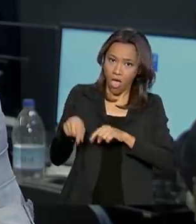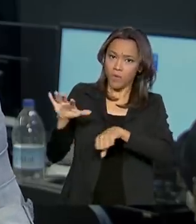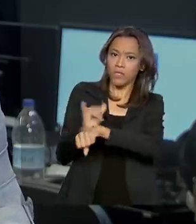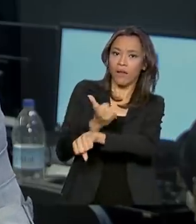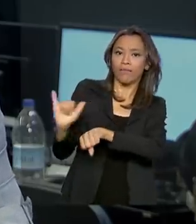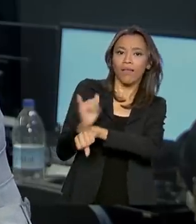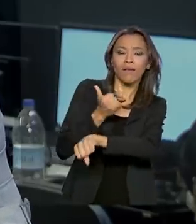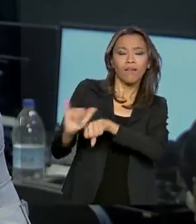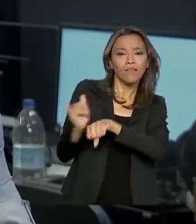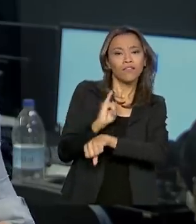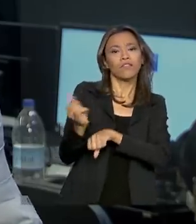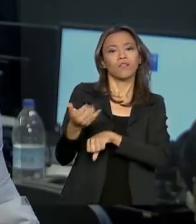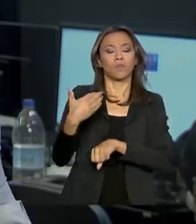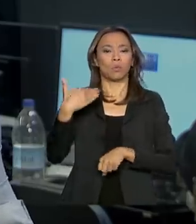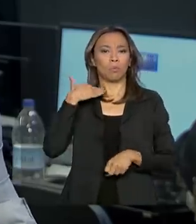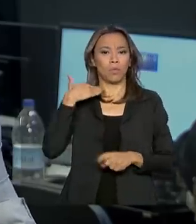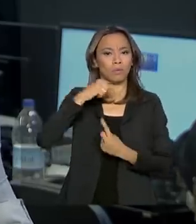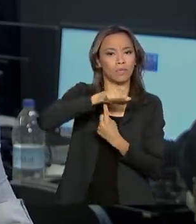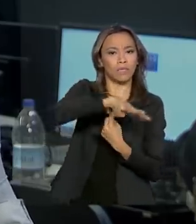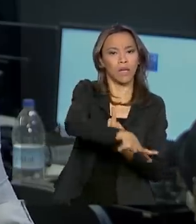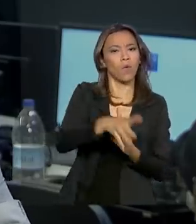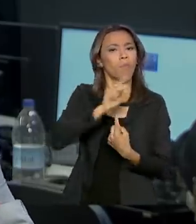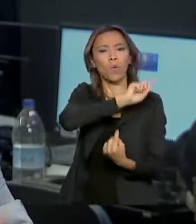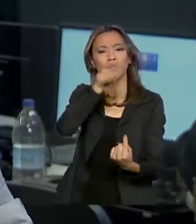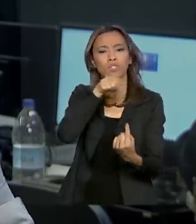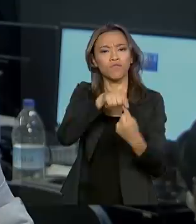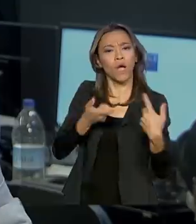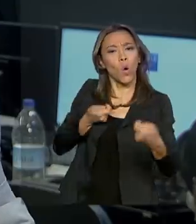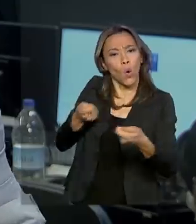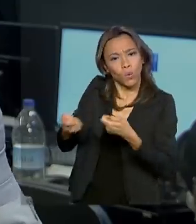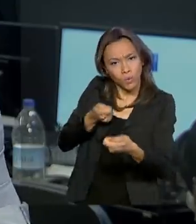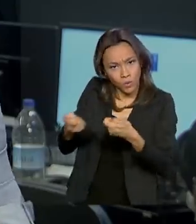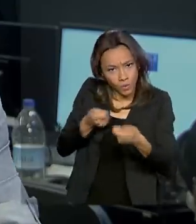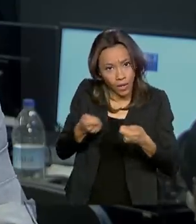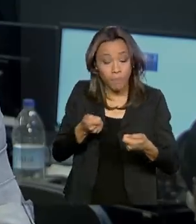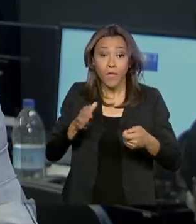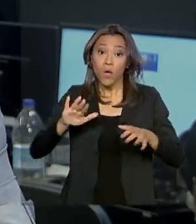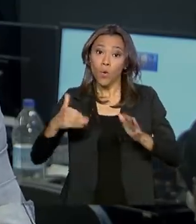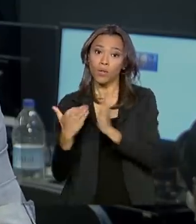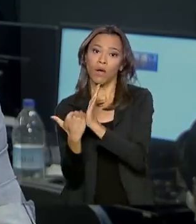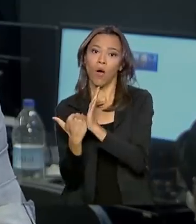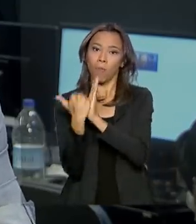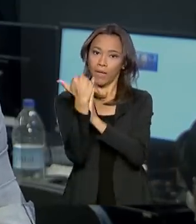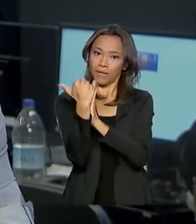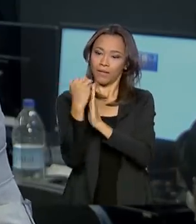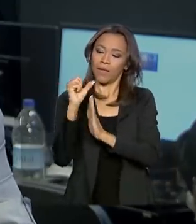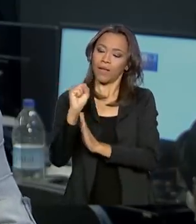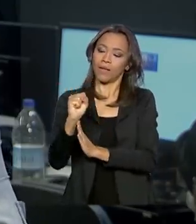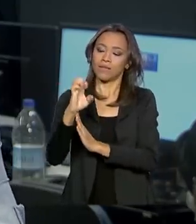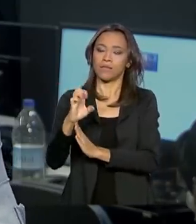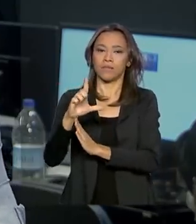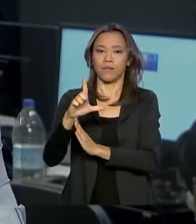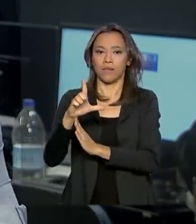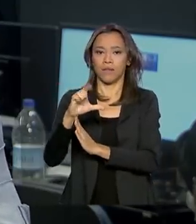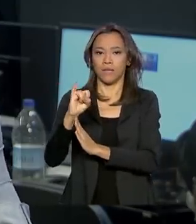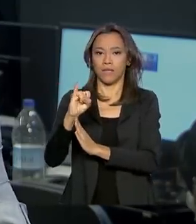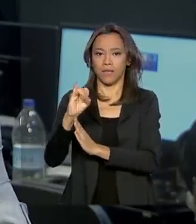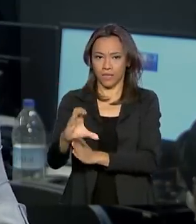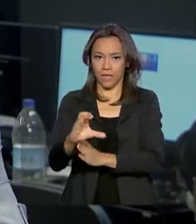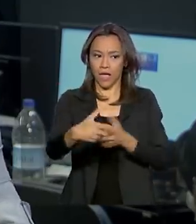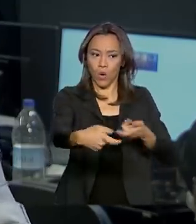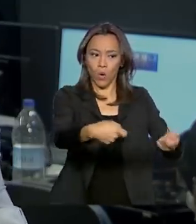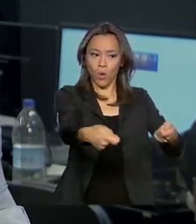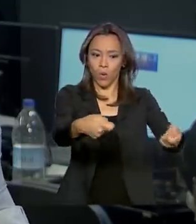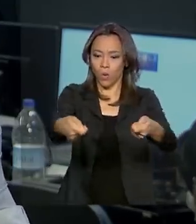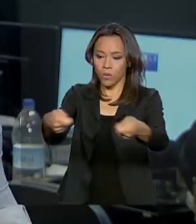manter a inflação sob controle. Quando o Copom aumenta a Selic, o objetivo é conter a demanda aquecida, pois